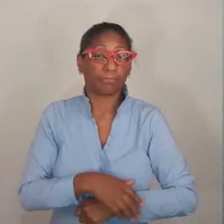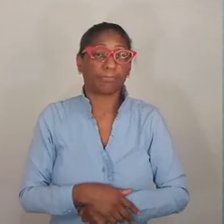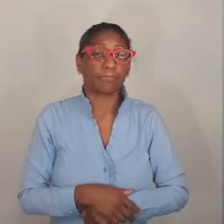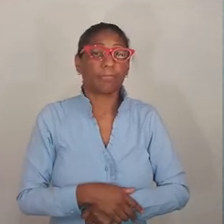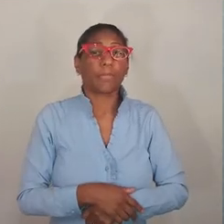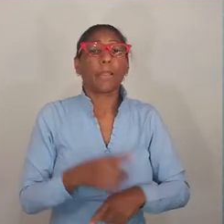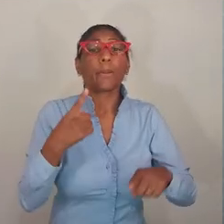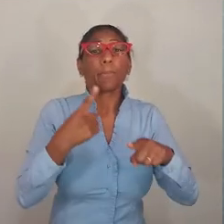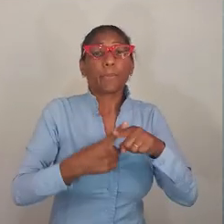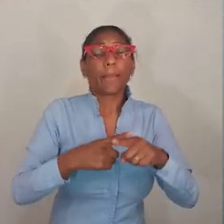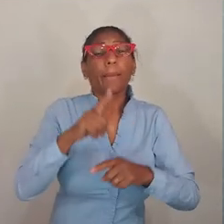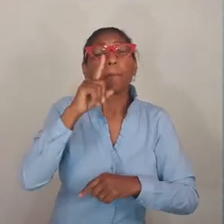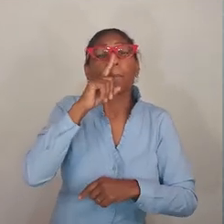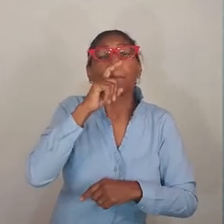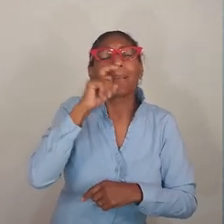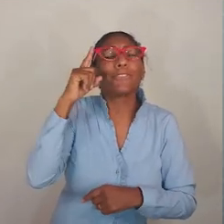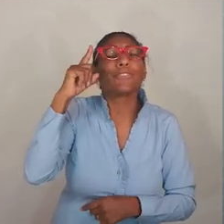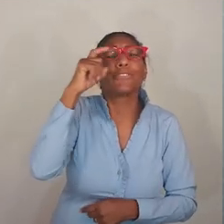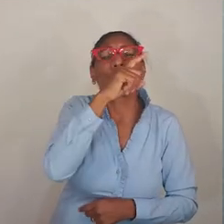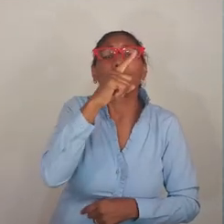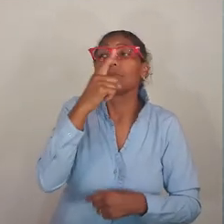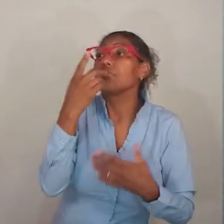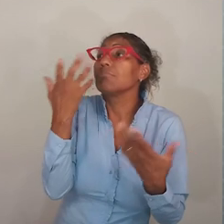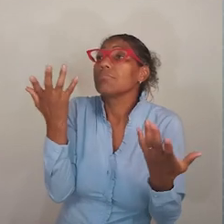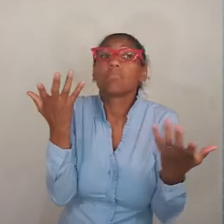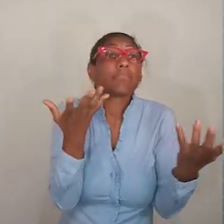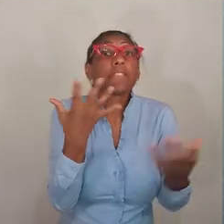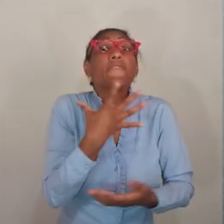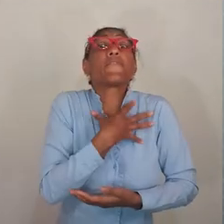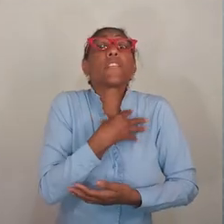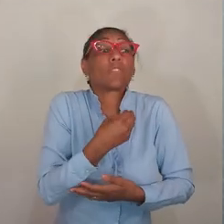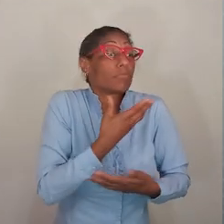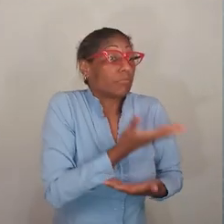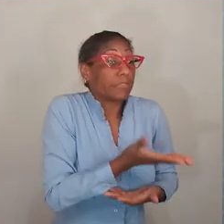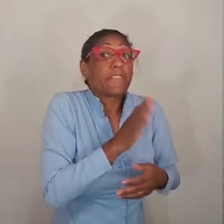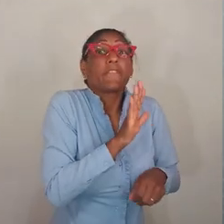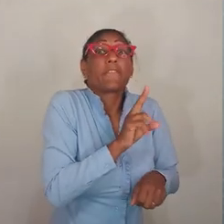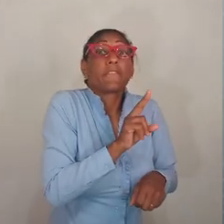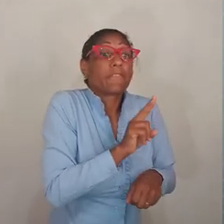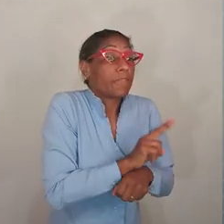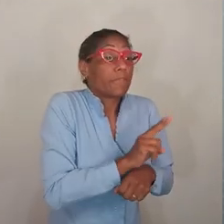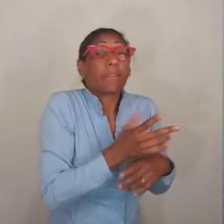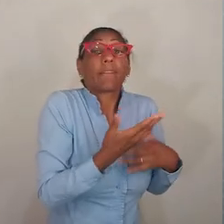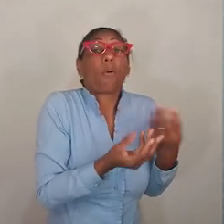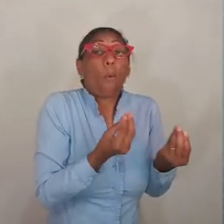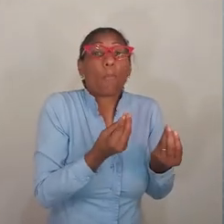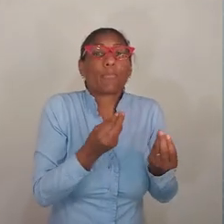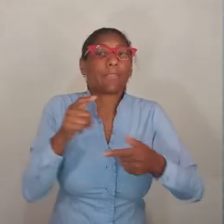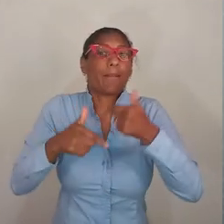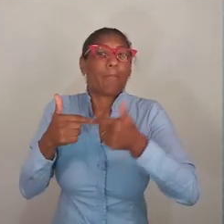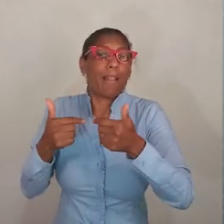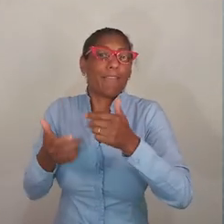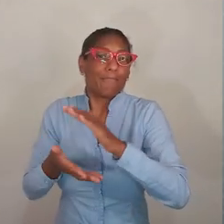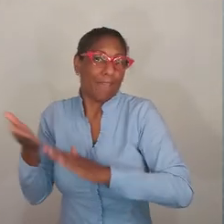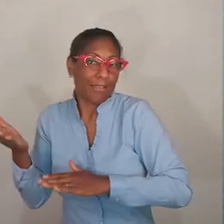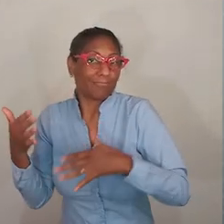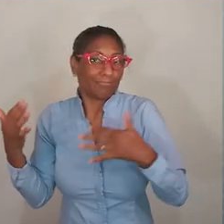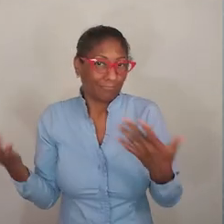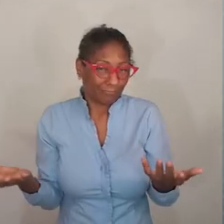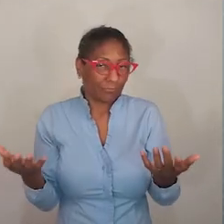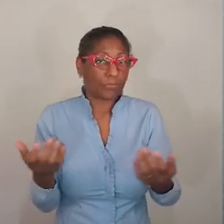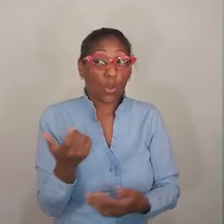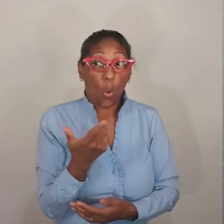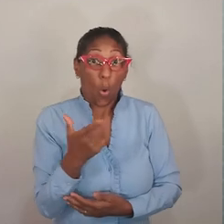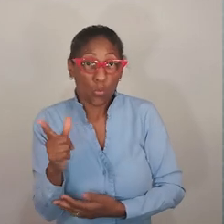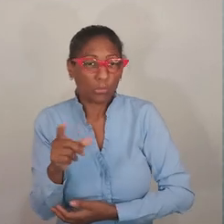infantil e o primeiro e segundo ano do ensino fundamental, pela dificuldade que os pais encontram por não ter com quem deixar os filhos para